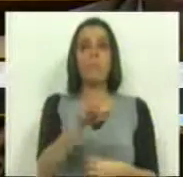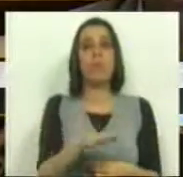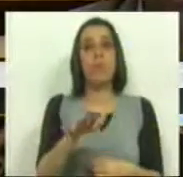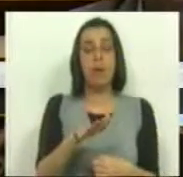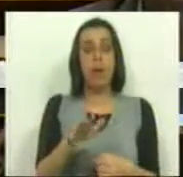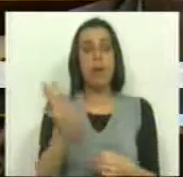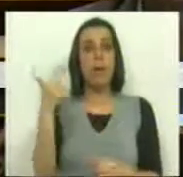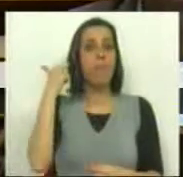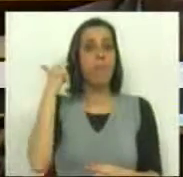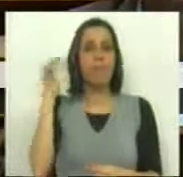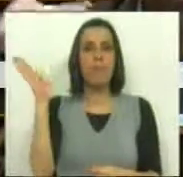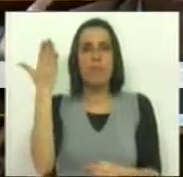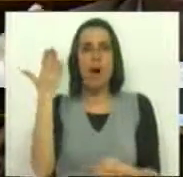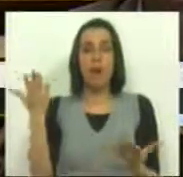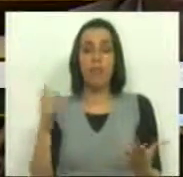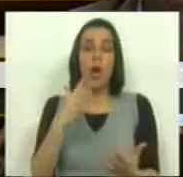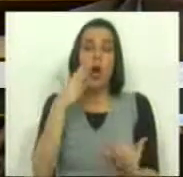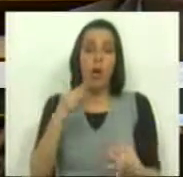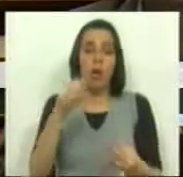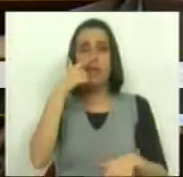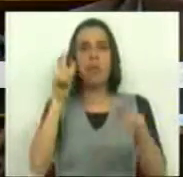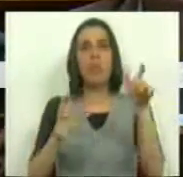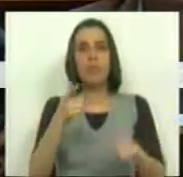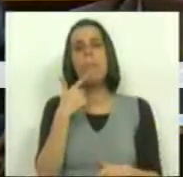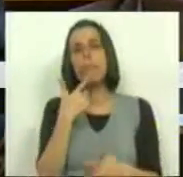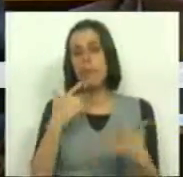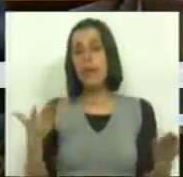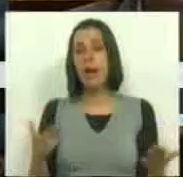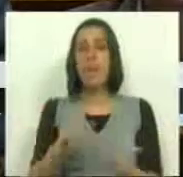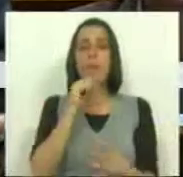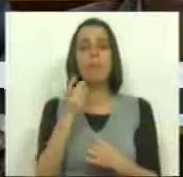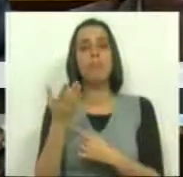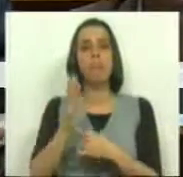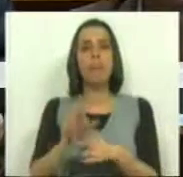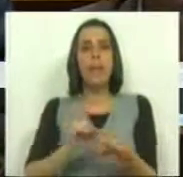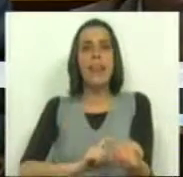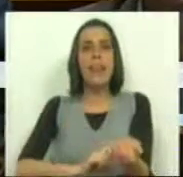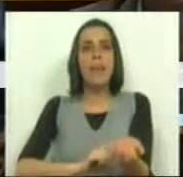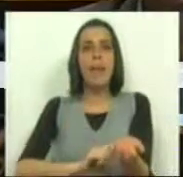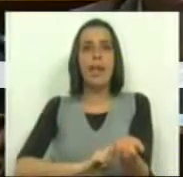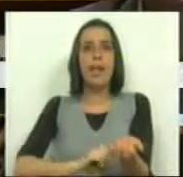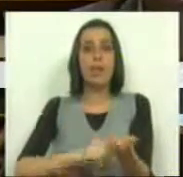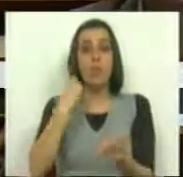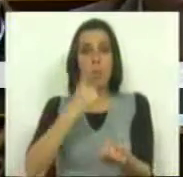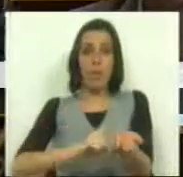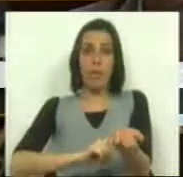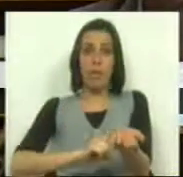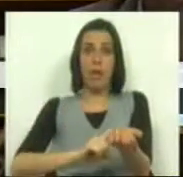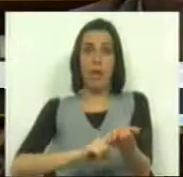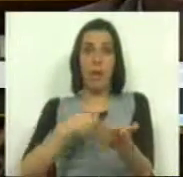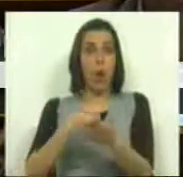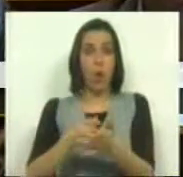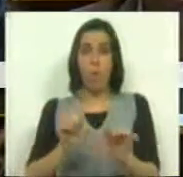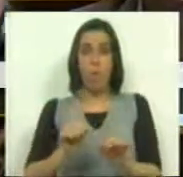caso que mais se fala e que geralmente as pessoas entendem pode ser o caso dos diabéticos. Um diabético está